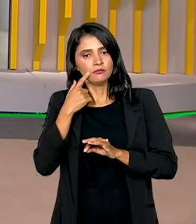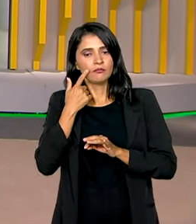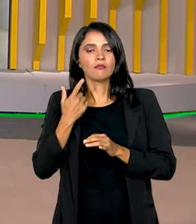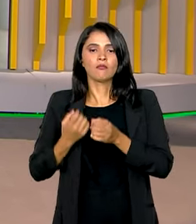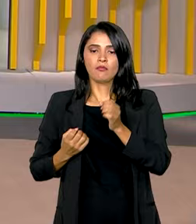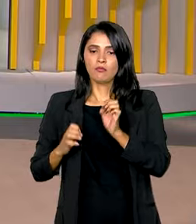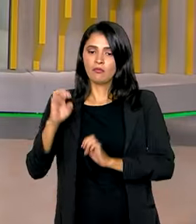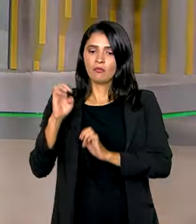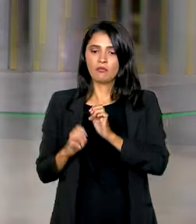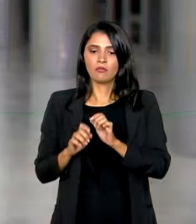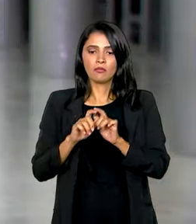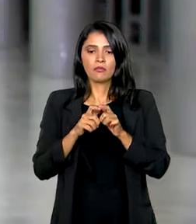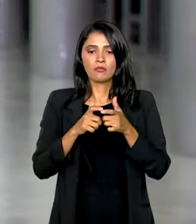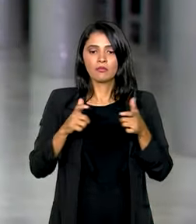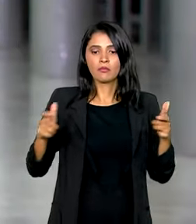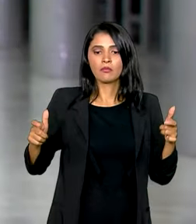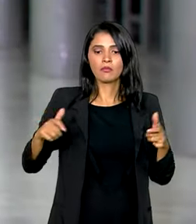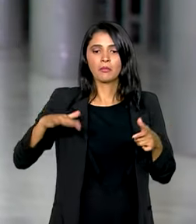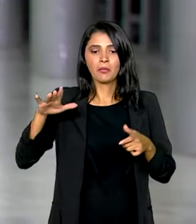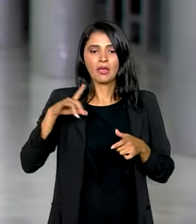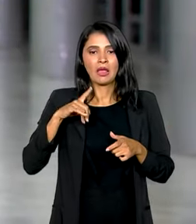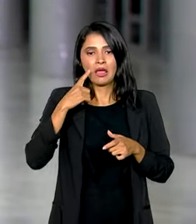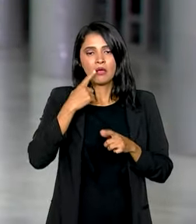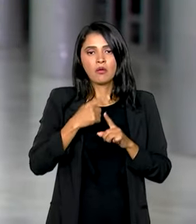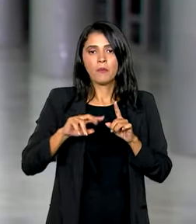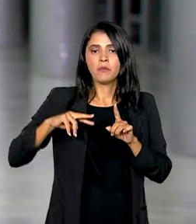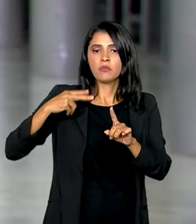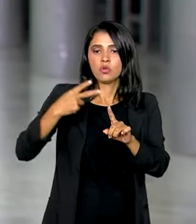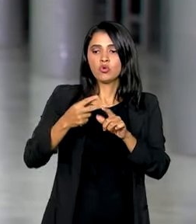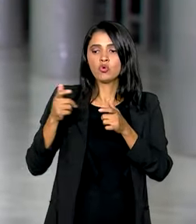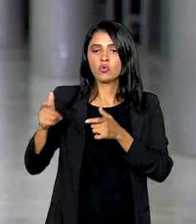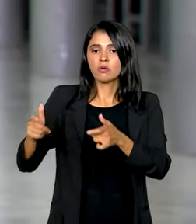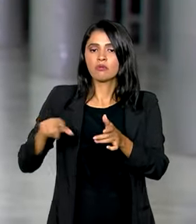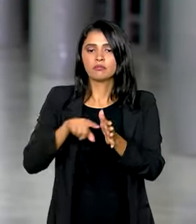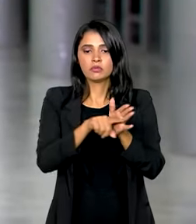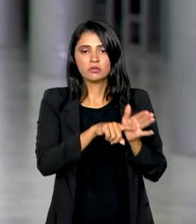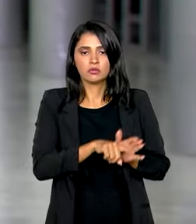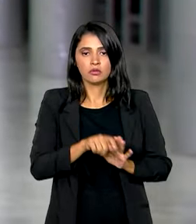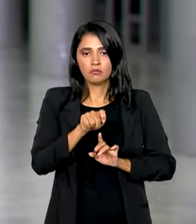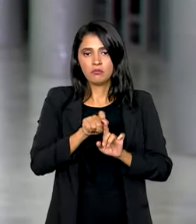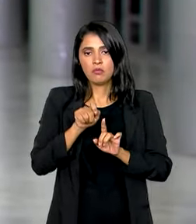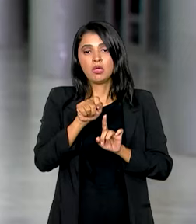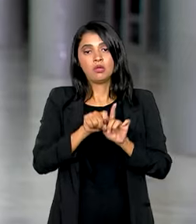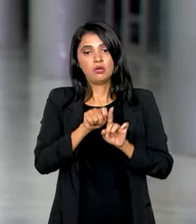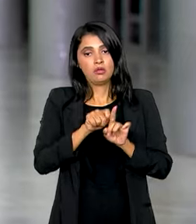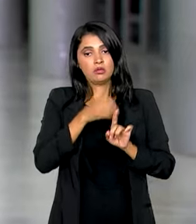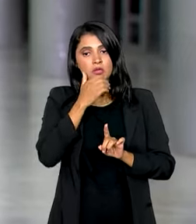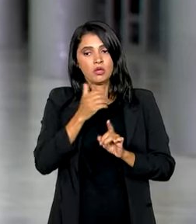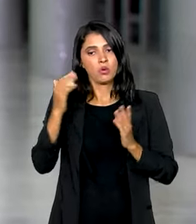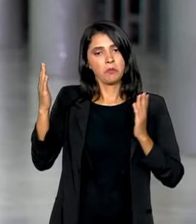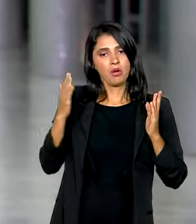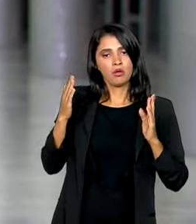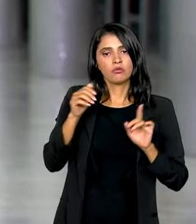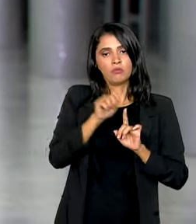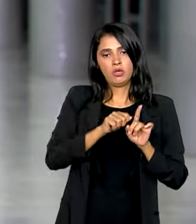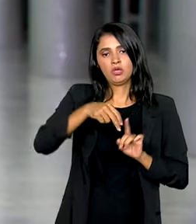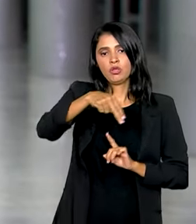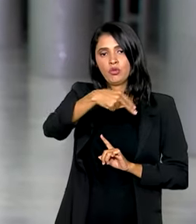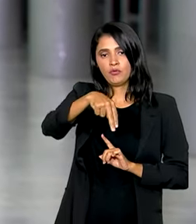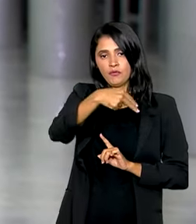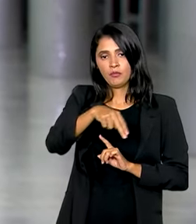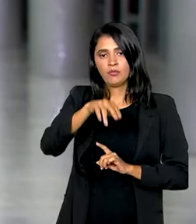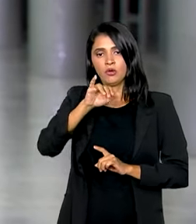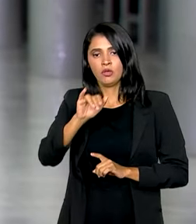industrial cresceu em mais da metade dos locais pesquisados em dezembro, comparado com novembro. Segundo o